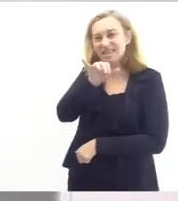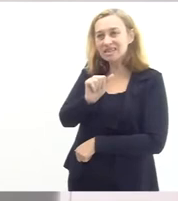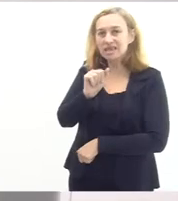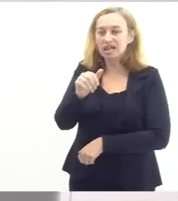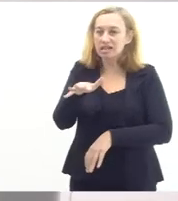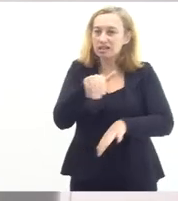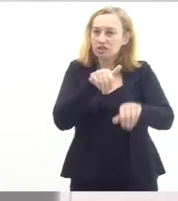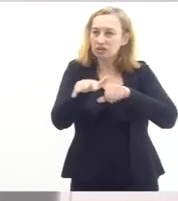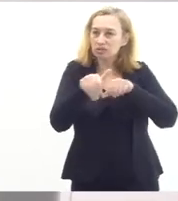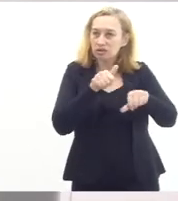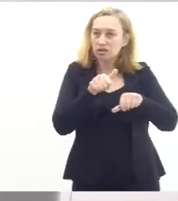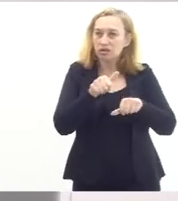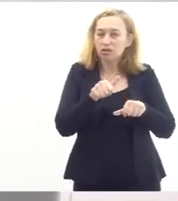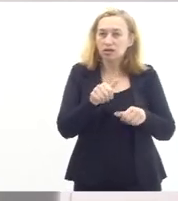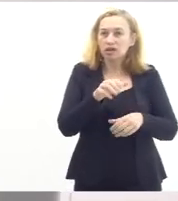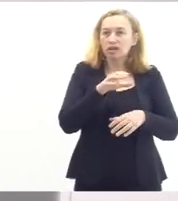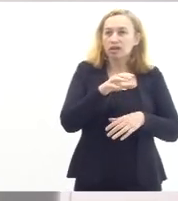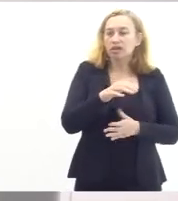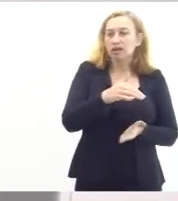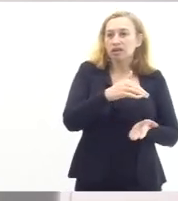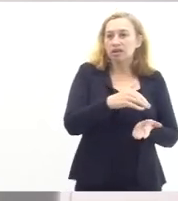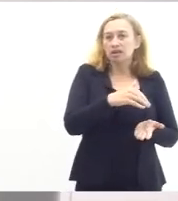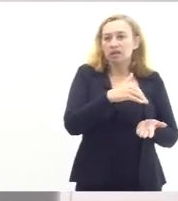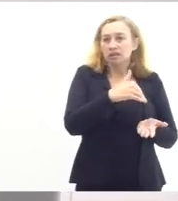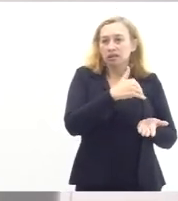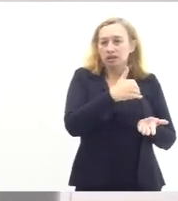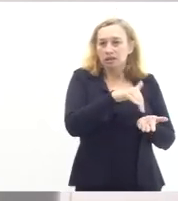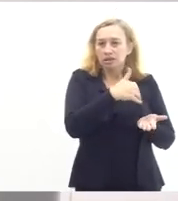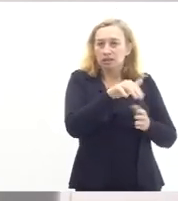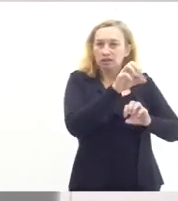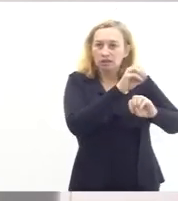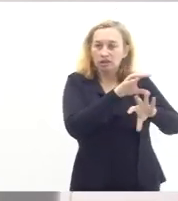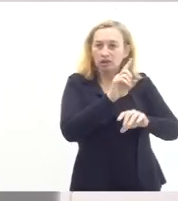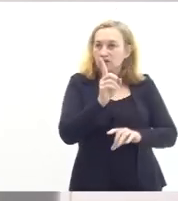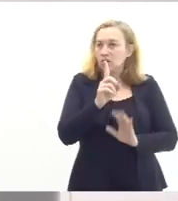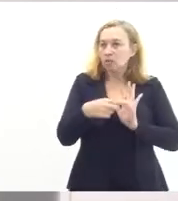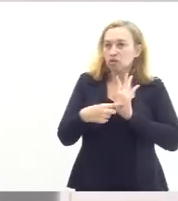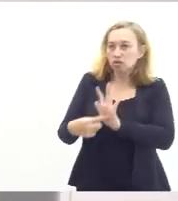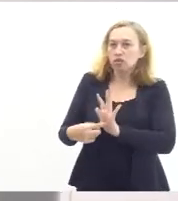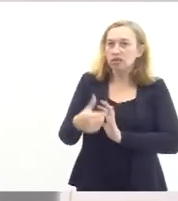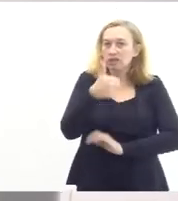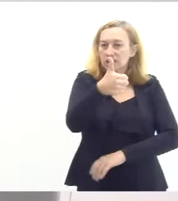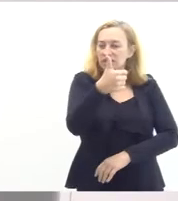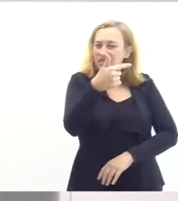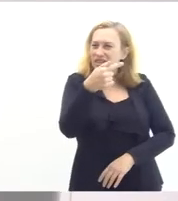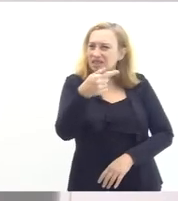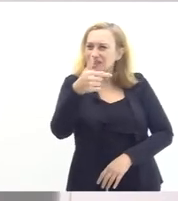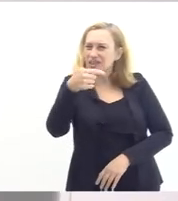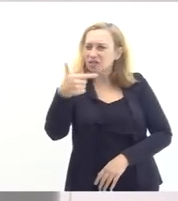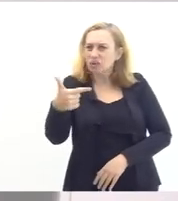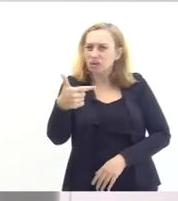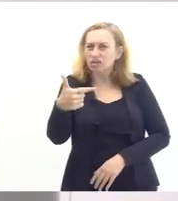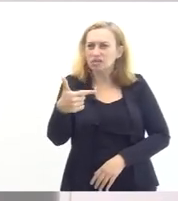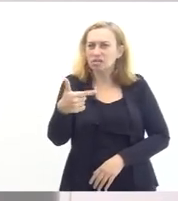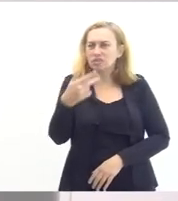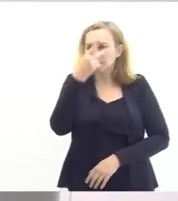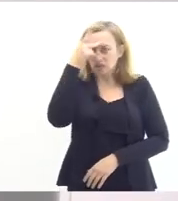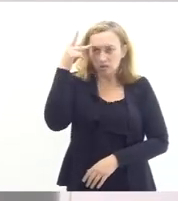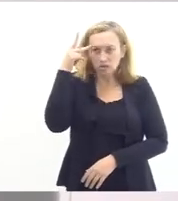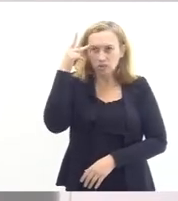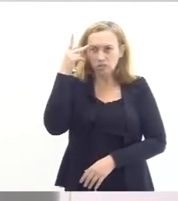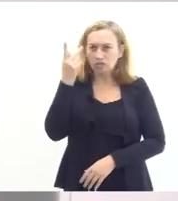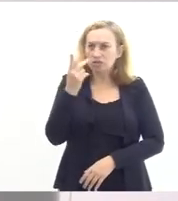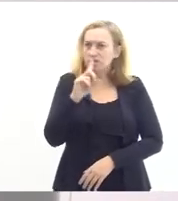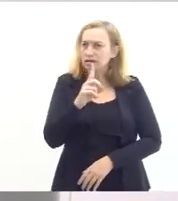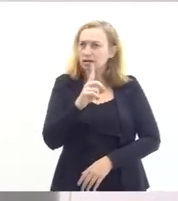convocação da Seduc que ela não quis revelar são 132 candidatos isso não tapa nem